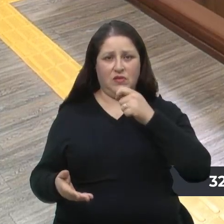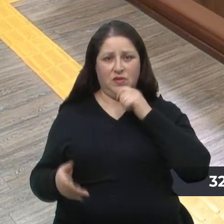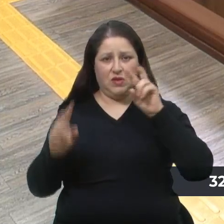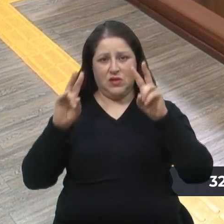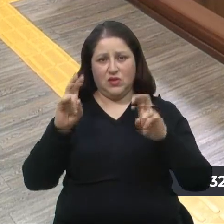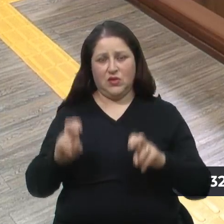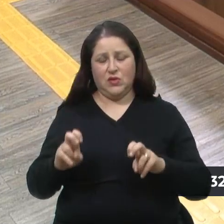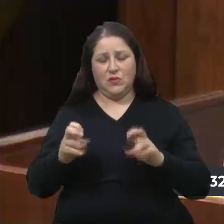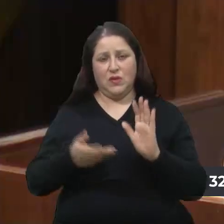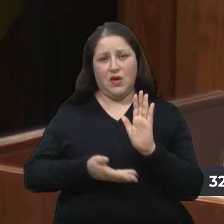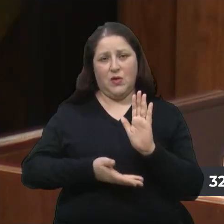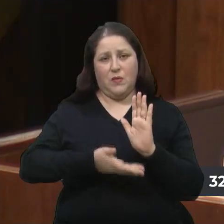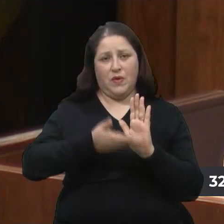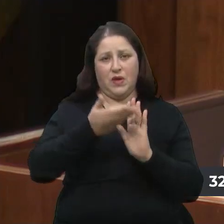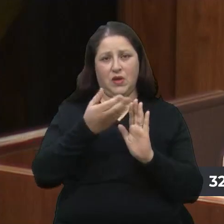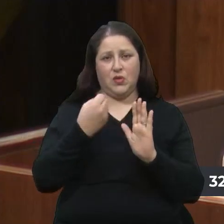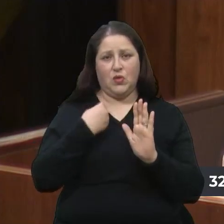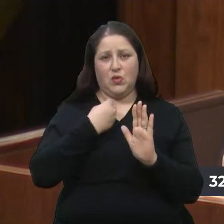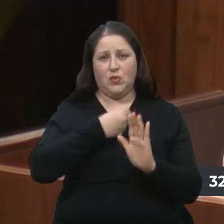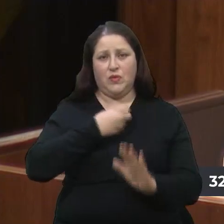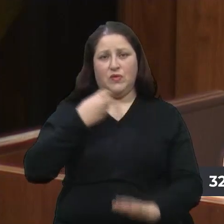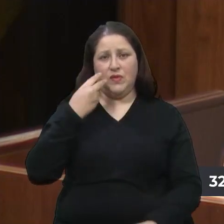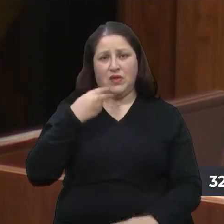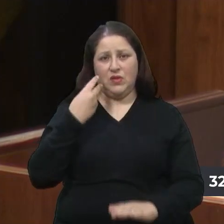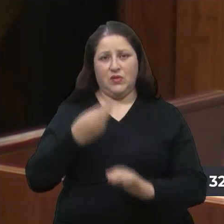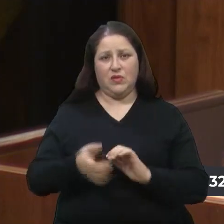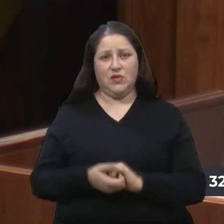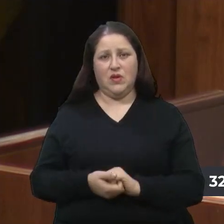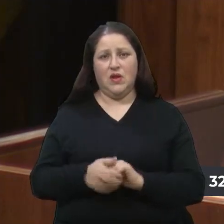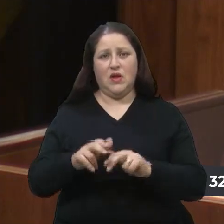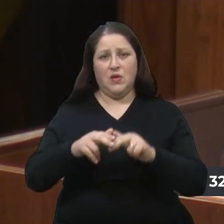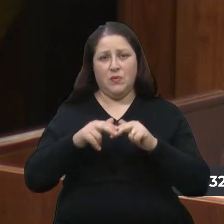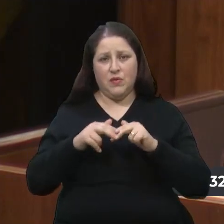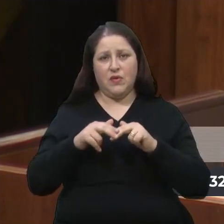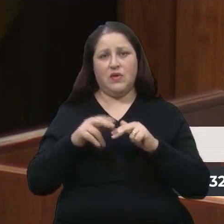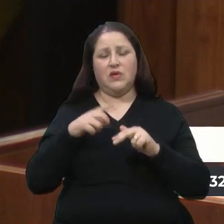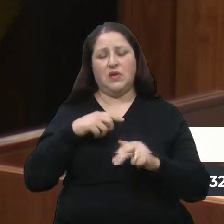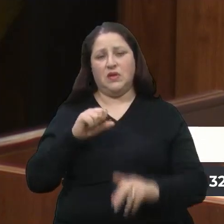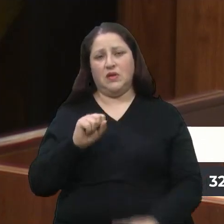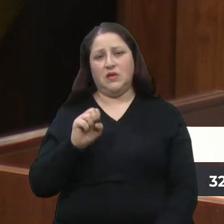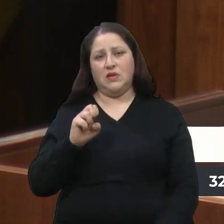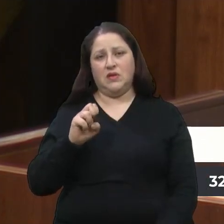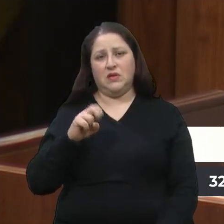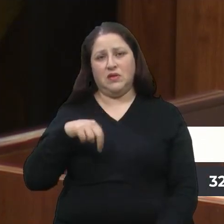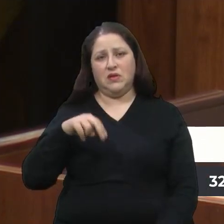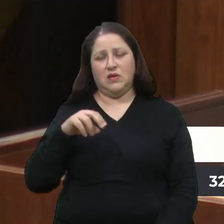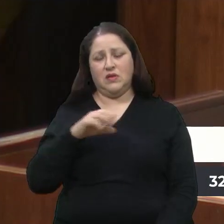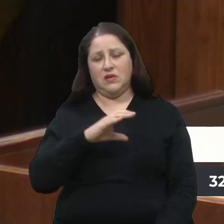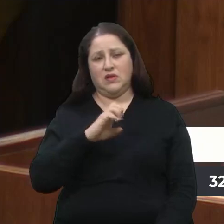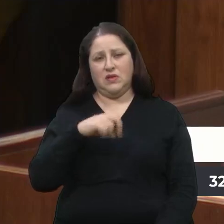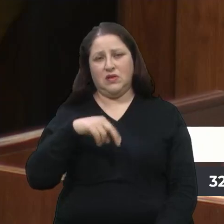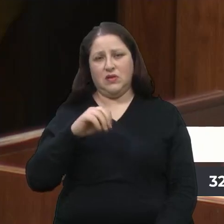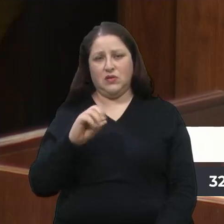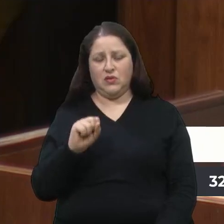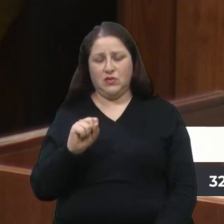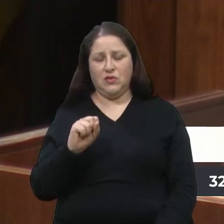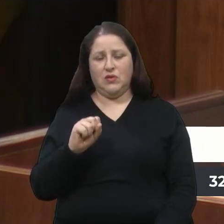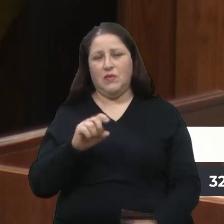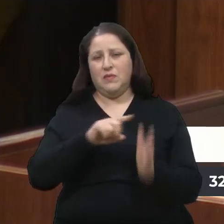do aumento do número de vereadores, por causa, em virtude do censo. Eu não sei de onde partiu